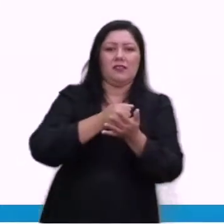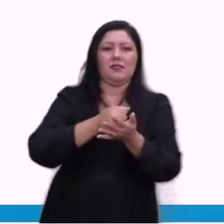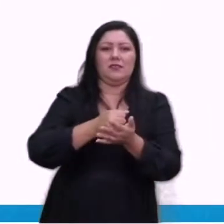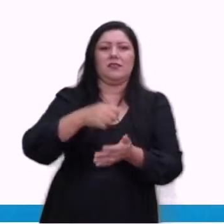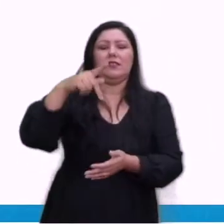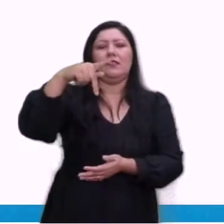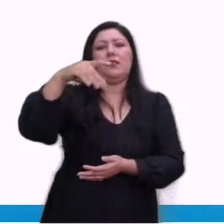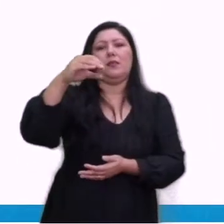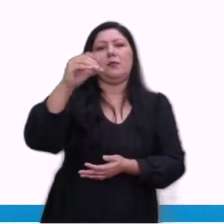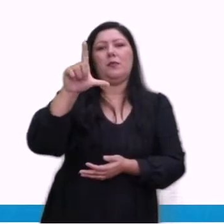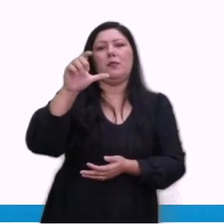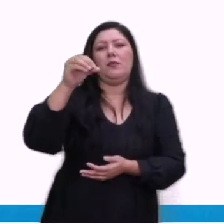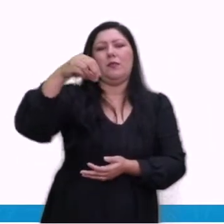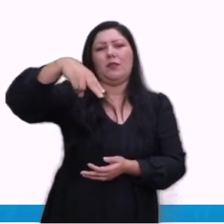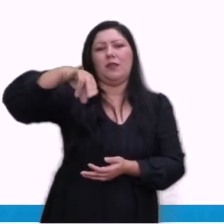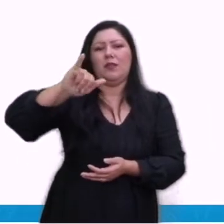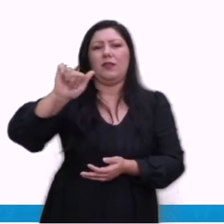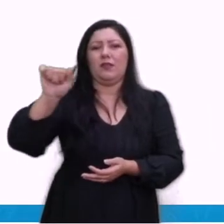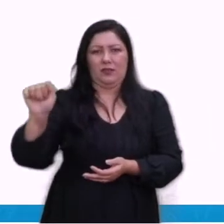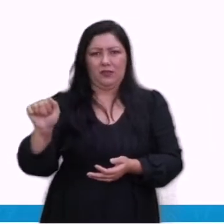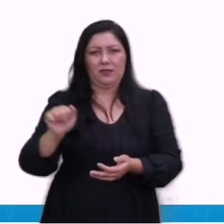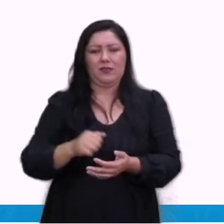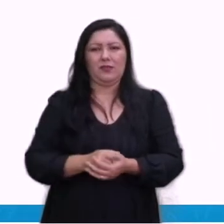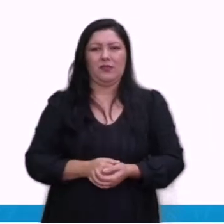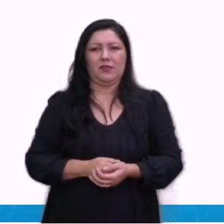Até porque a Polônia já tinha